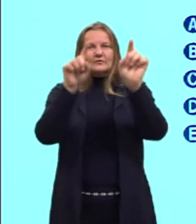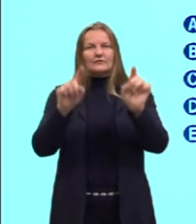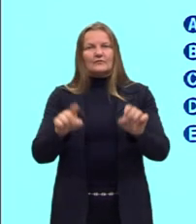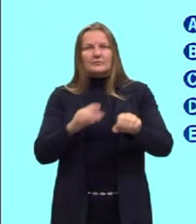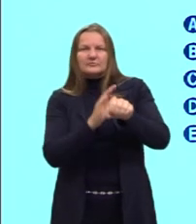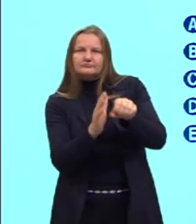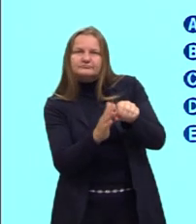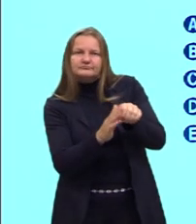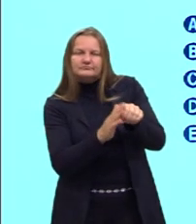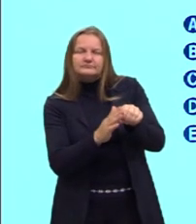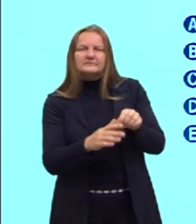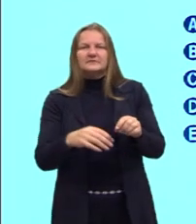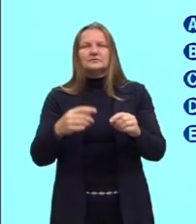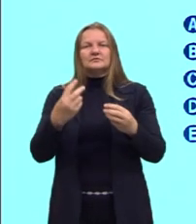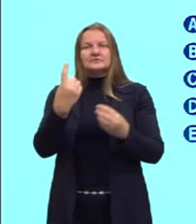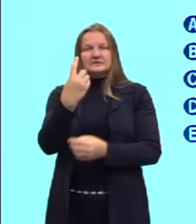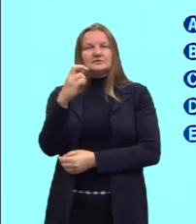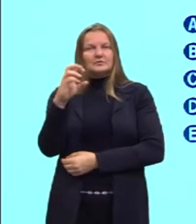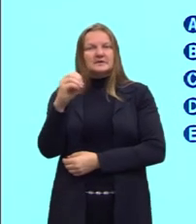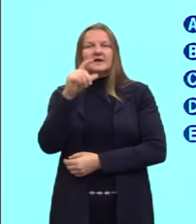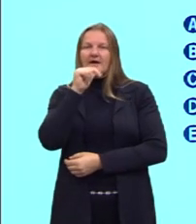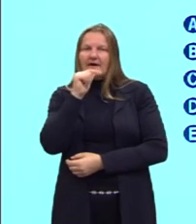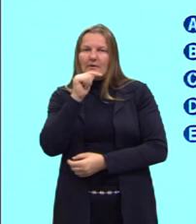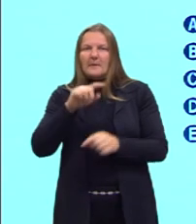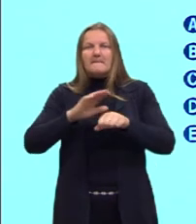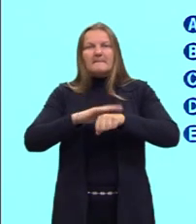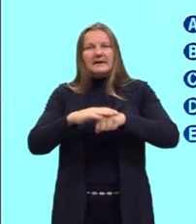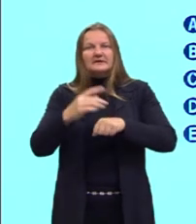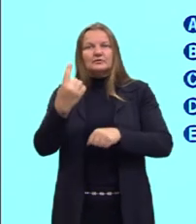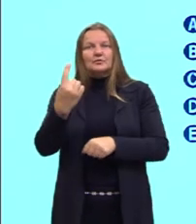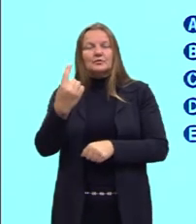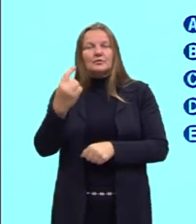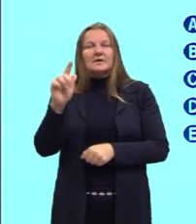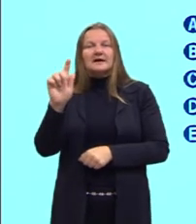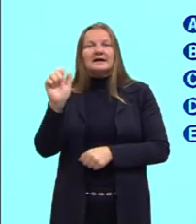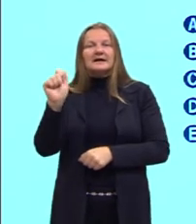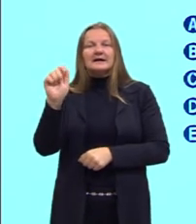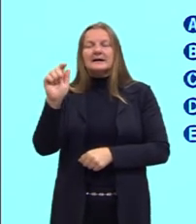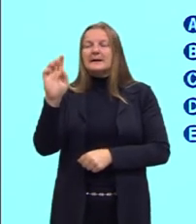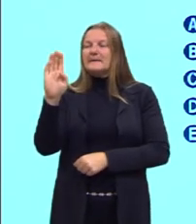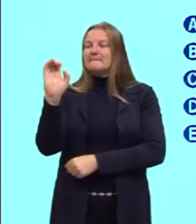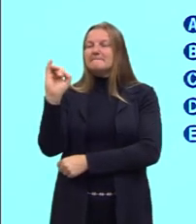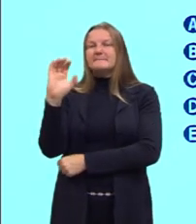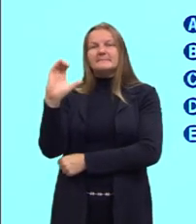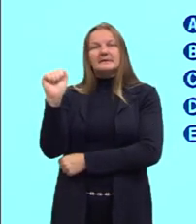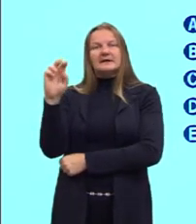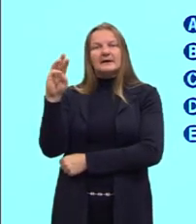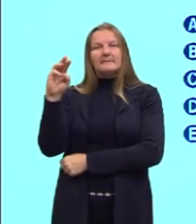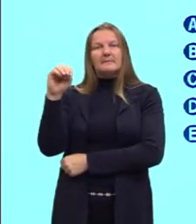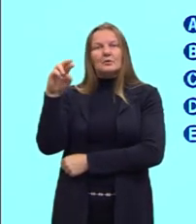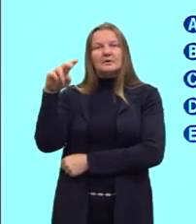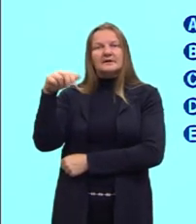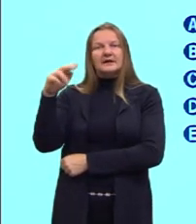de couve picada, os 150 ml de água e um grama de bicarbonato de sódio. Finalizado o